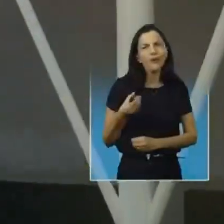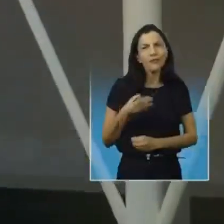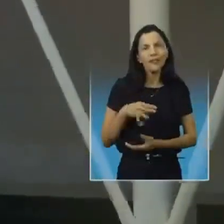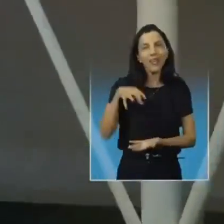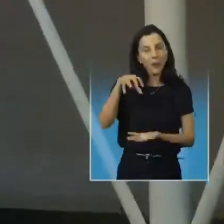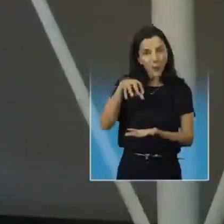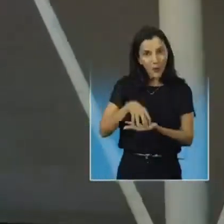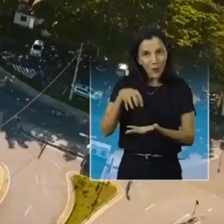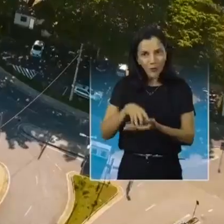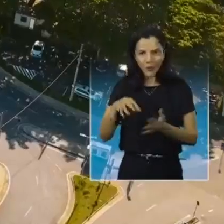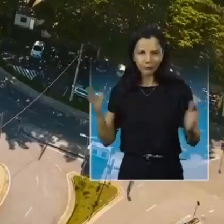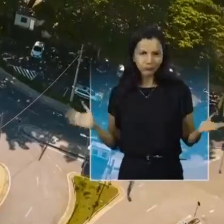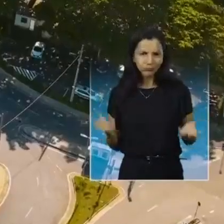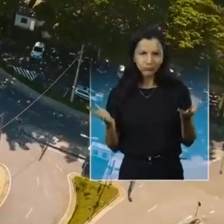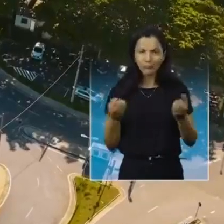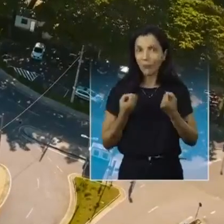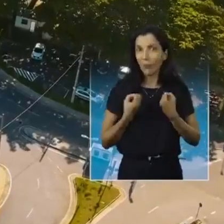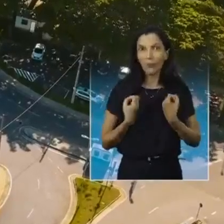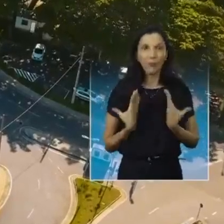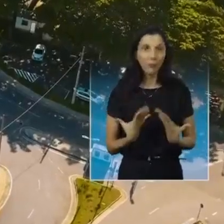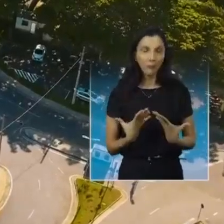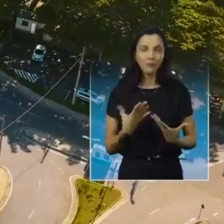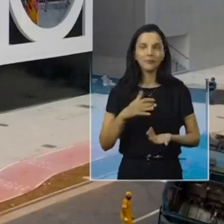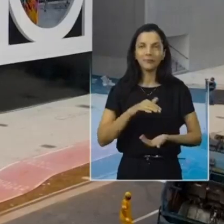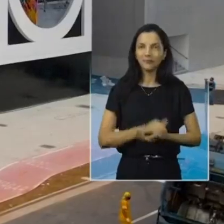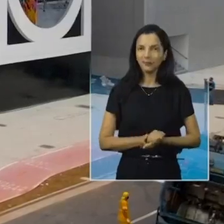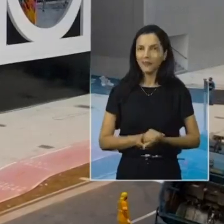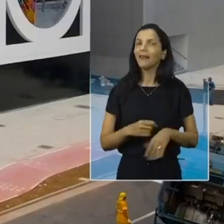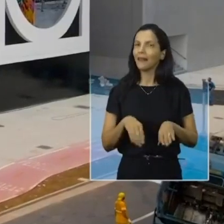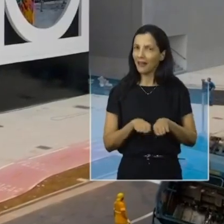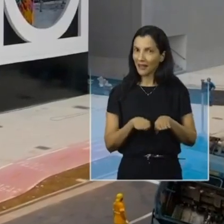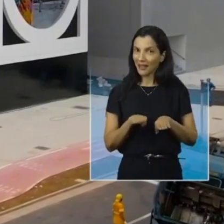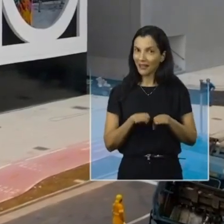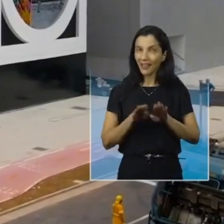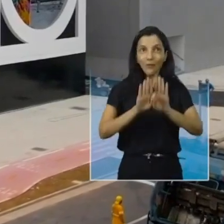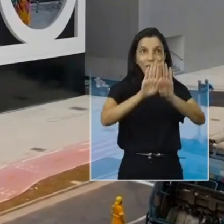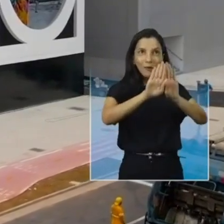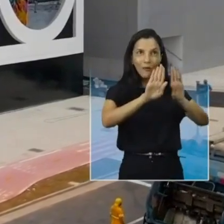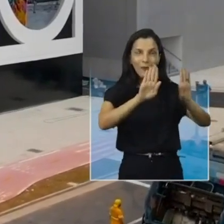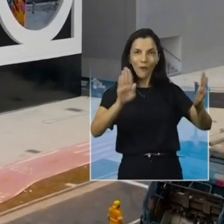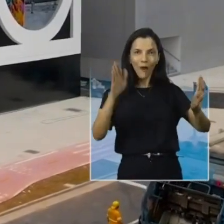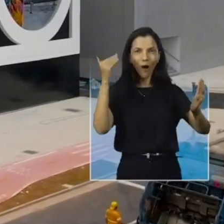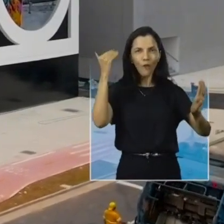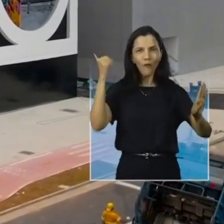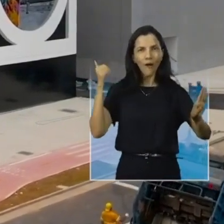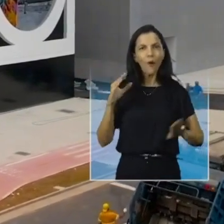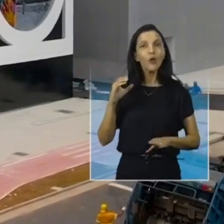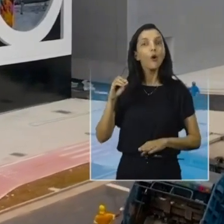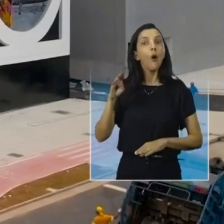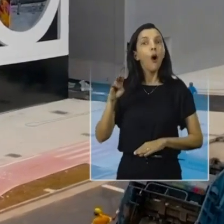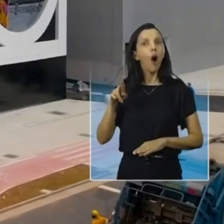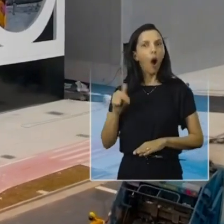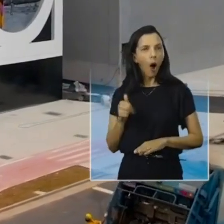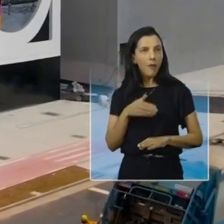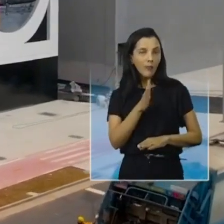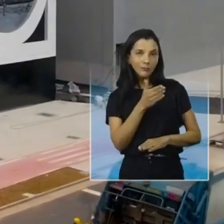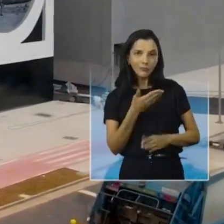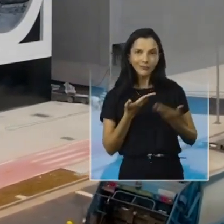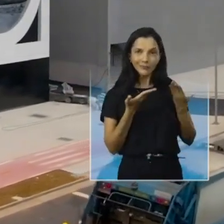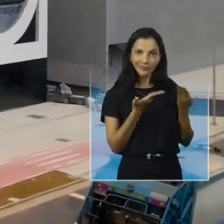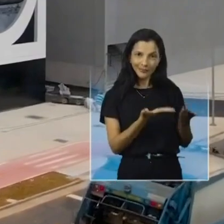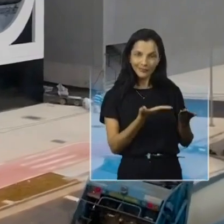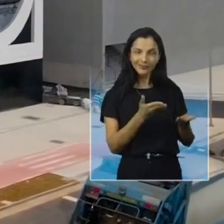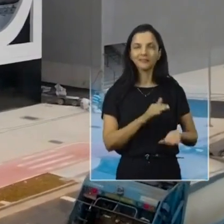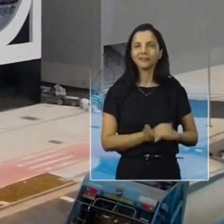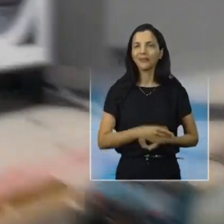O centro de convenções está funcionando a todo vapor e tem até um mural do famoso artista cobra que homenageia a